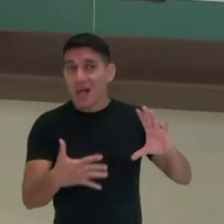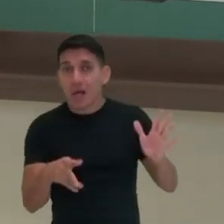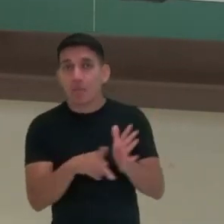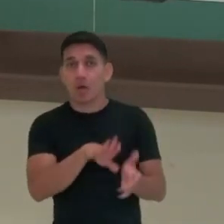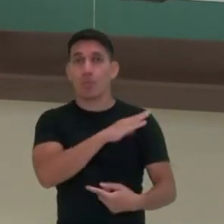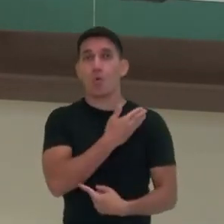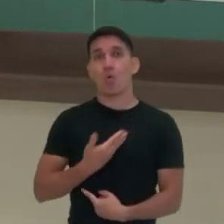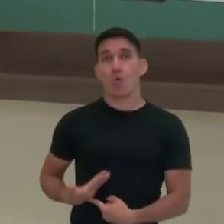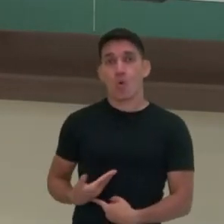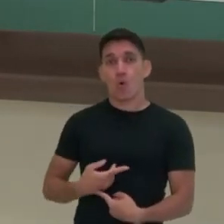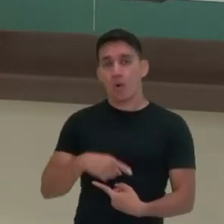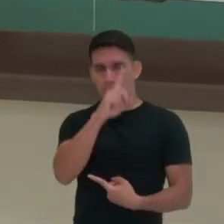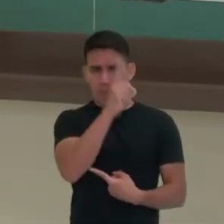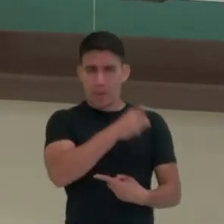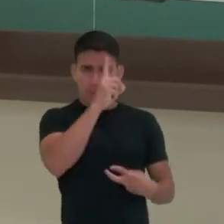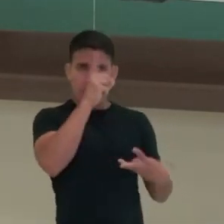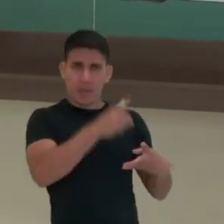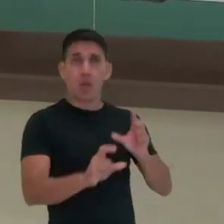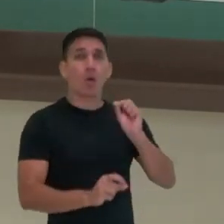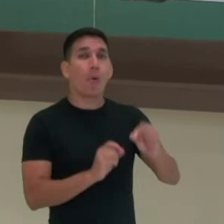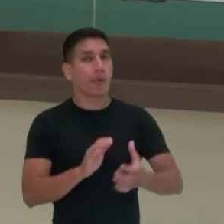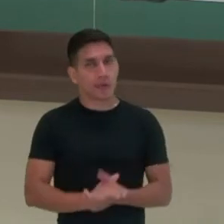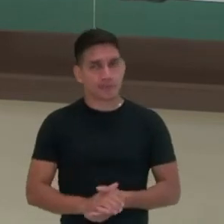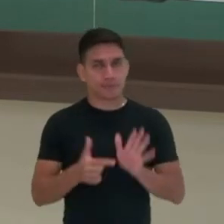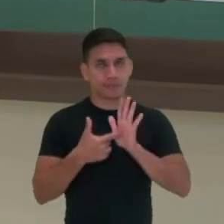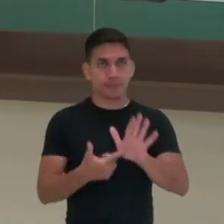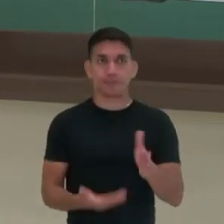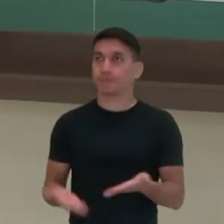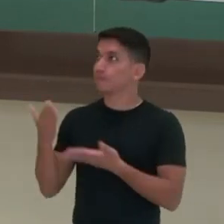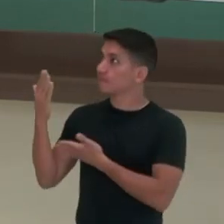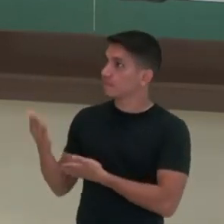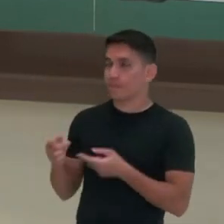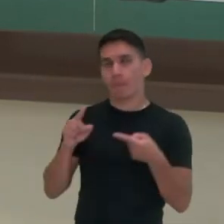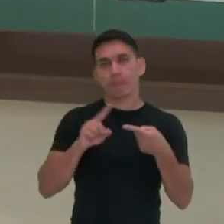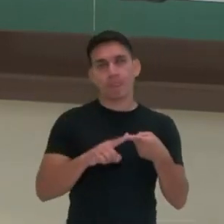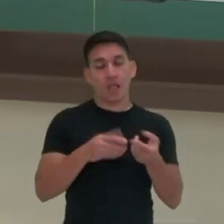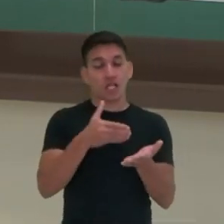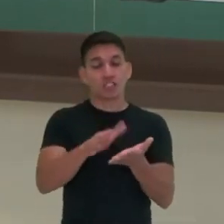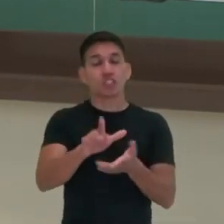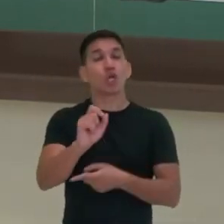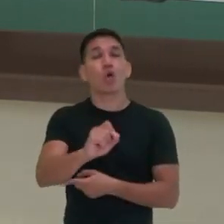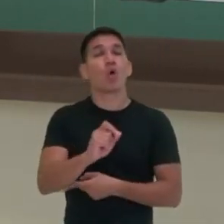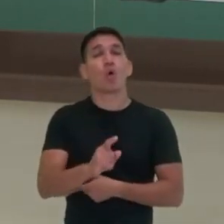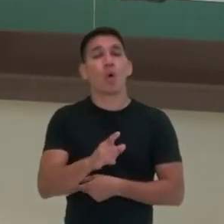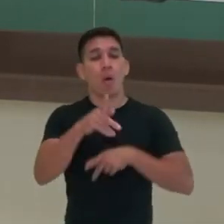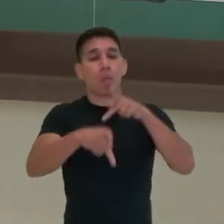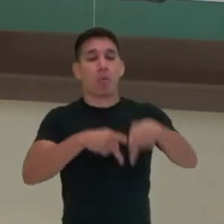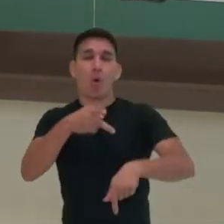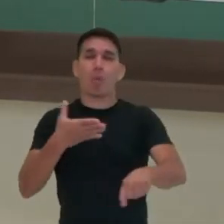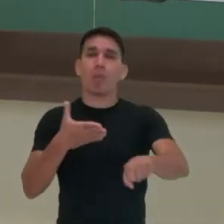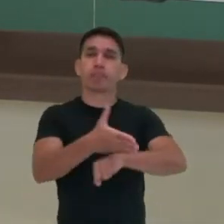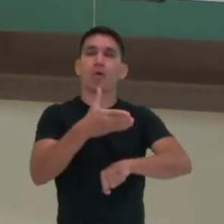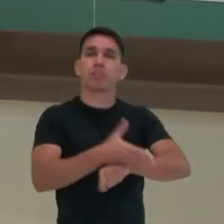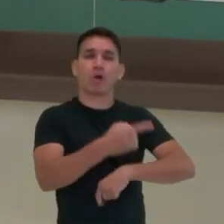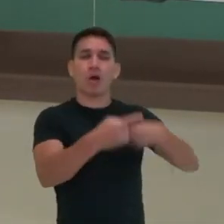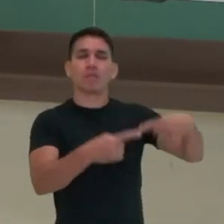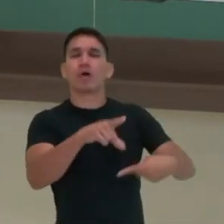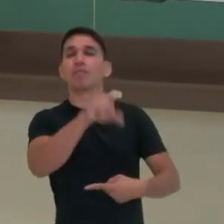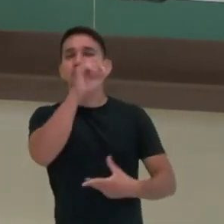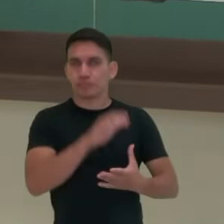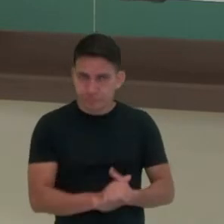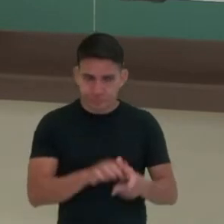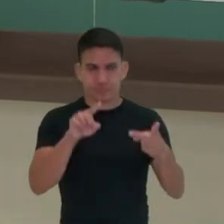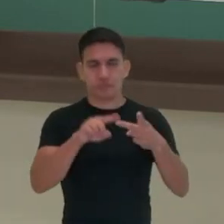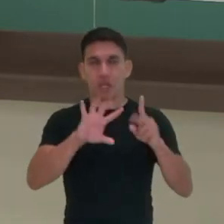governos ditatoriais? Nós podemos apontar a eliminação da participação popular nas decisões políticas, a